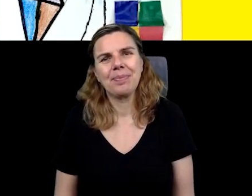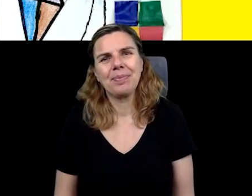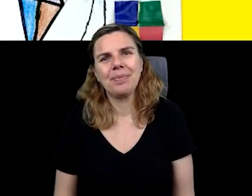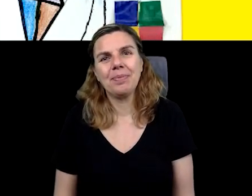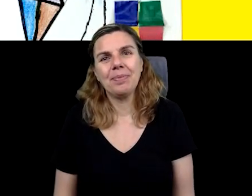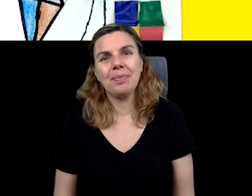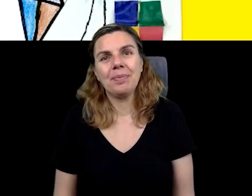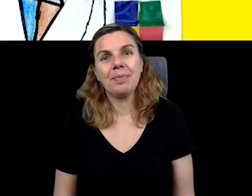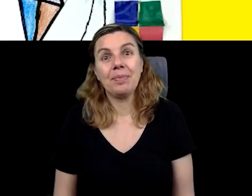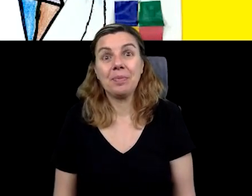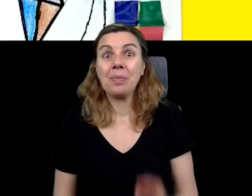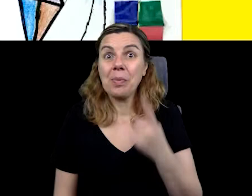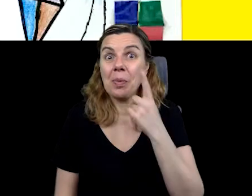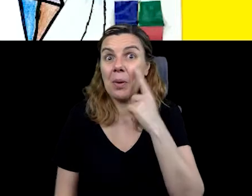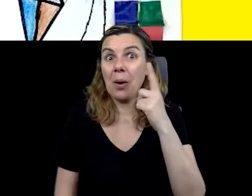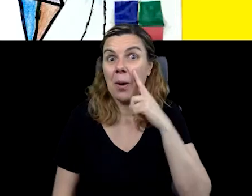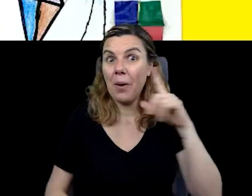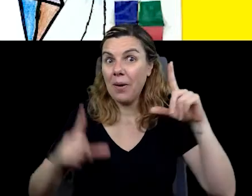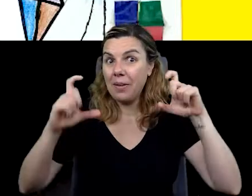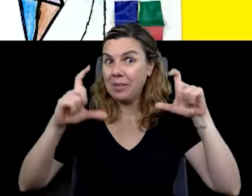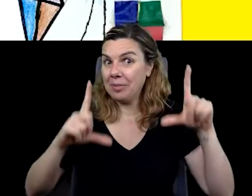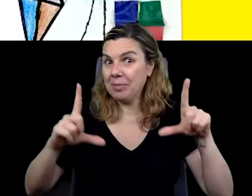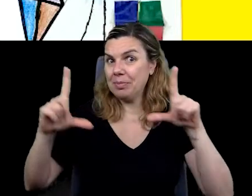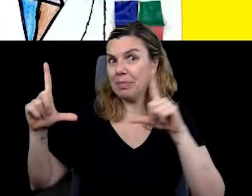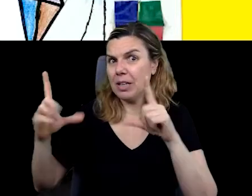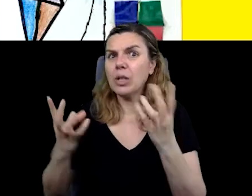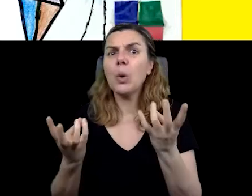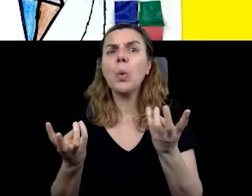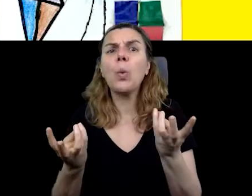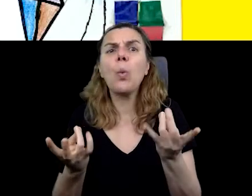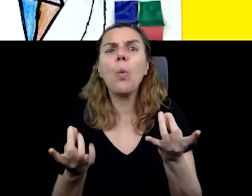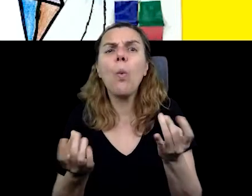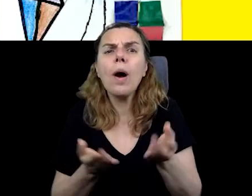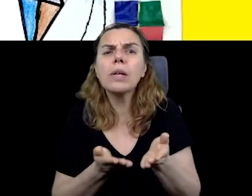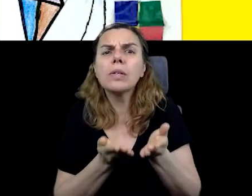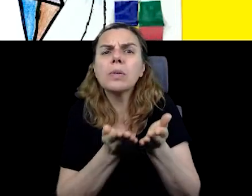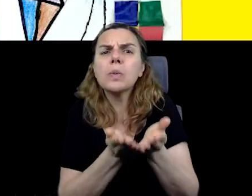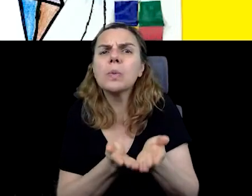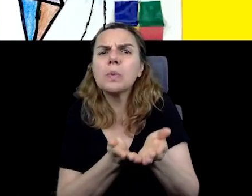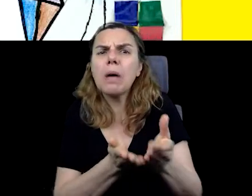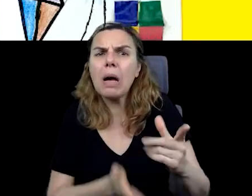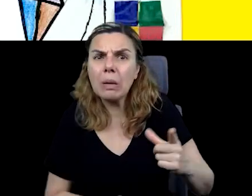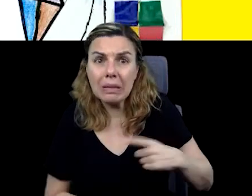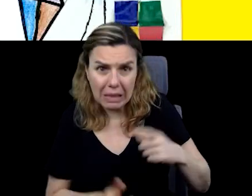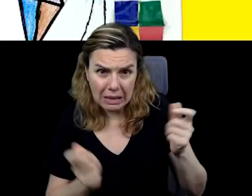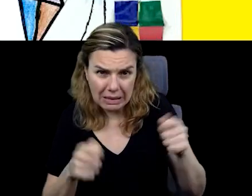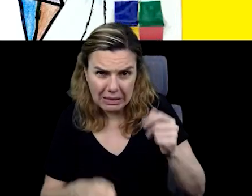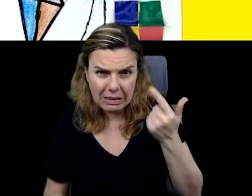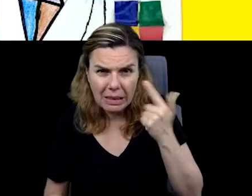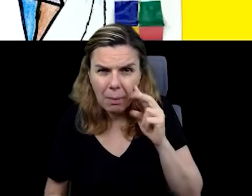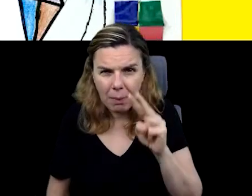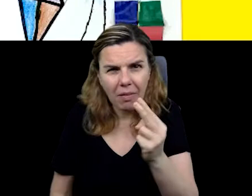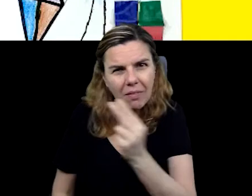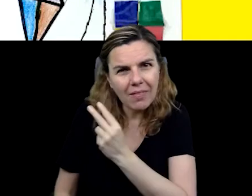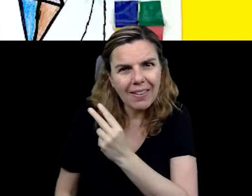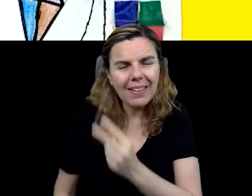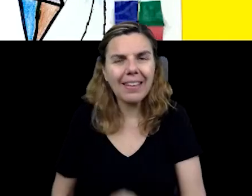Olha quantos barcos tem aqui. Quem consegue contar quantos barcos nós temos nessa imagem?